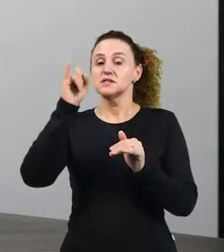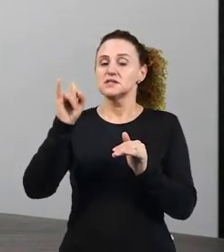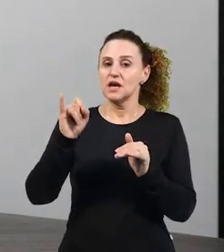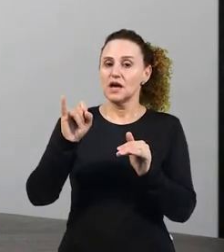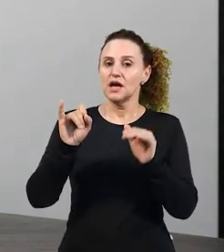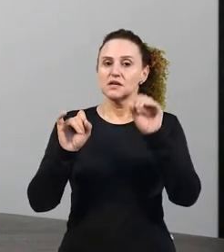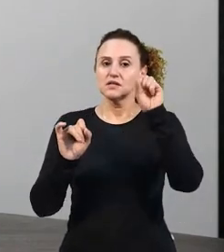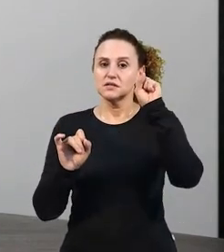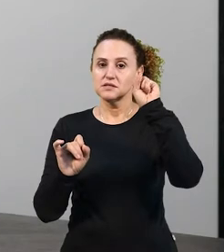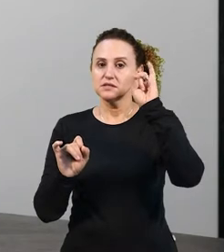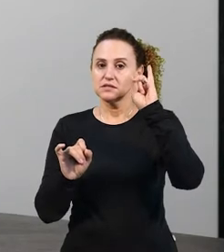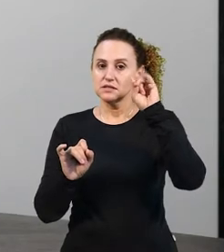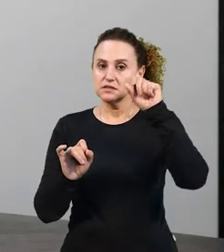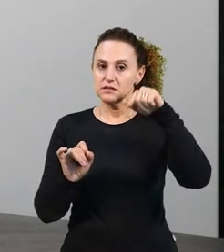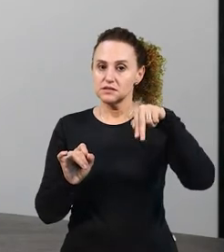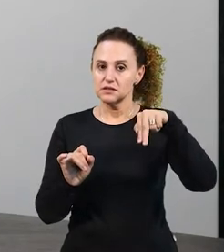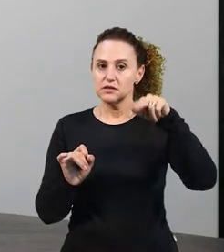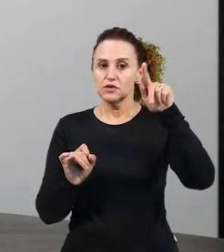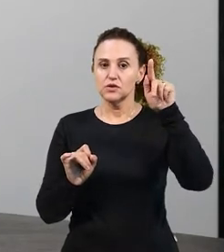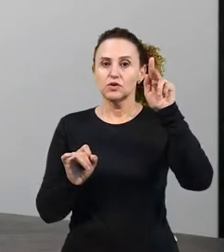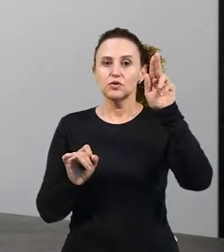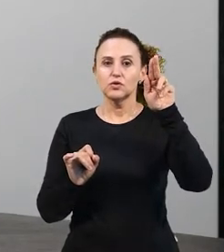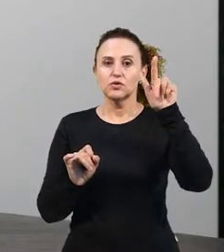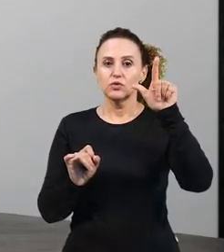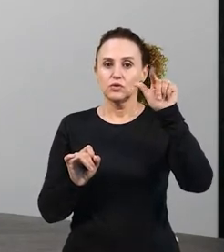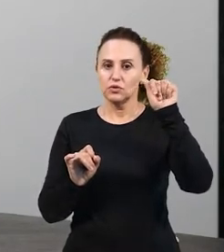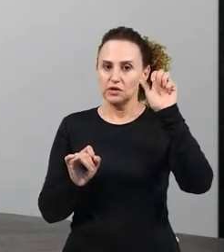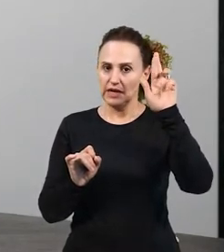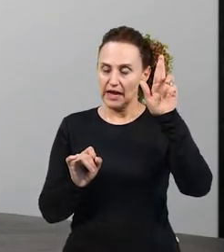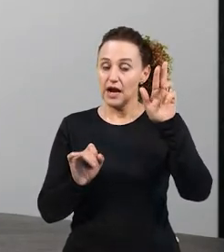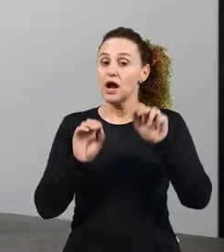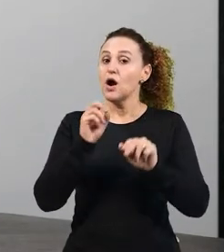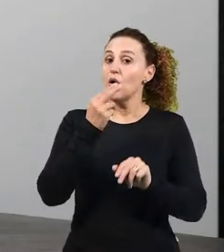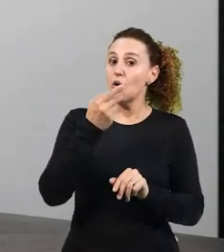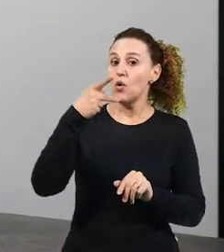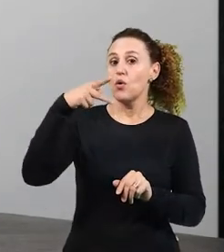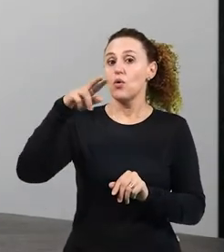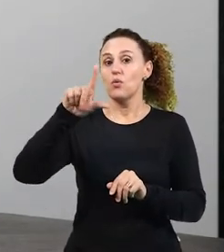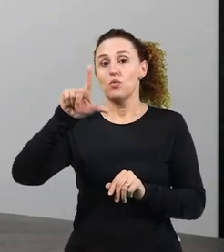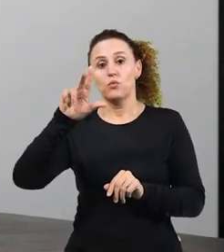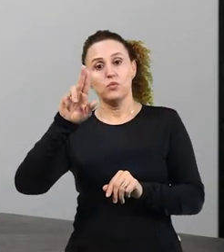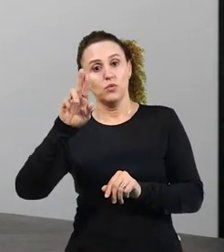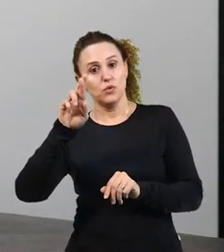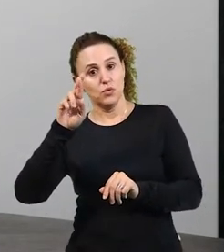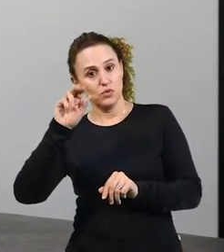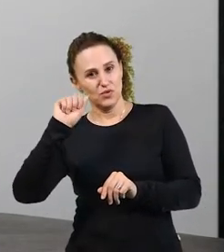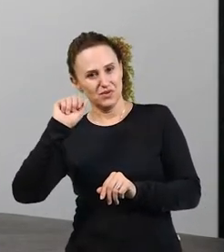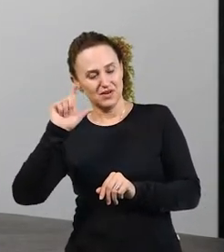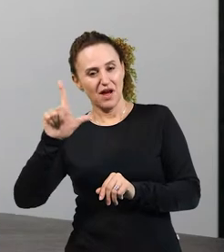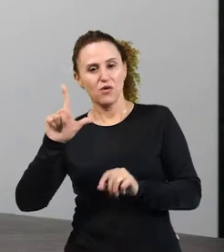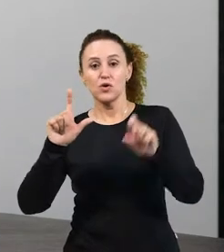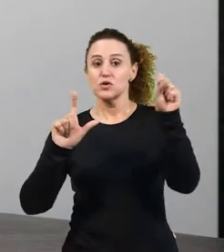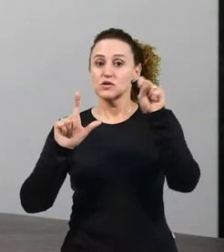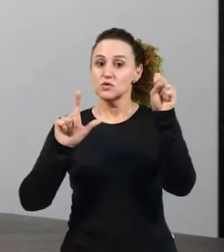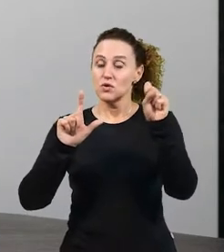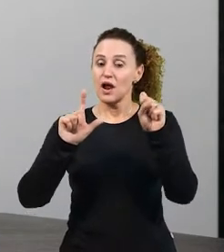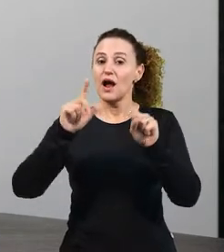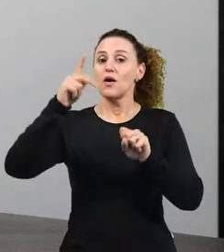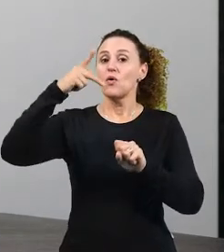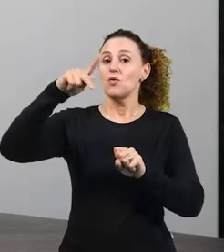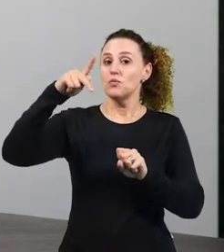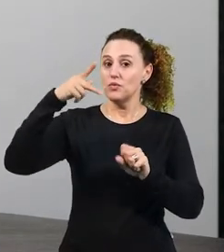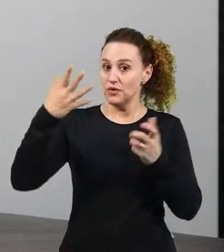plural. Então, vai ter uma outra forma, uma outra unidade, chamada o morfema, que vai indicar